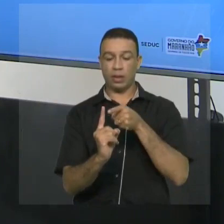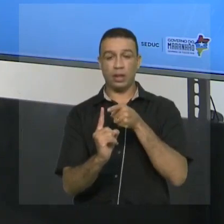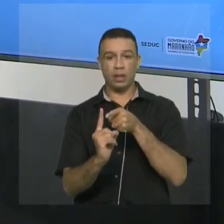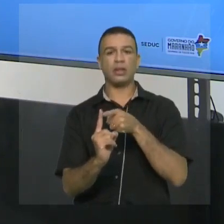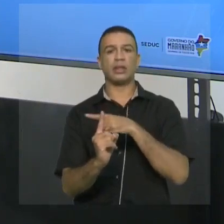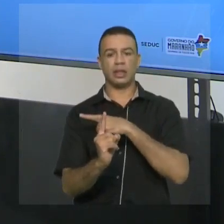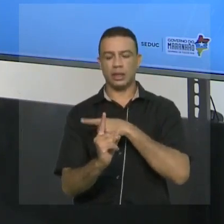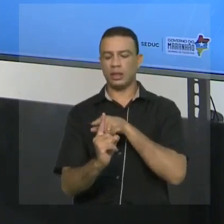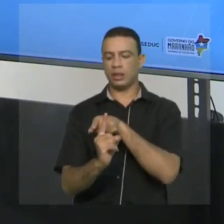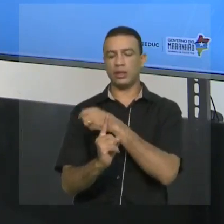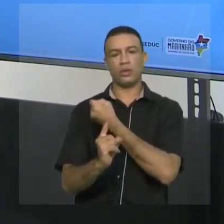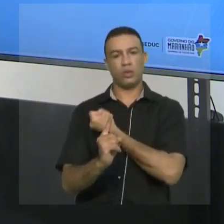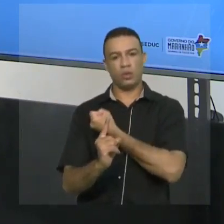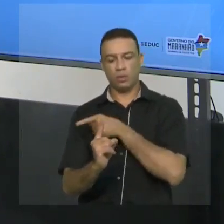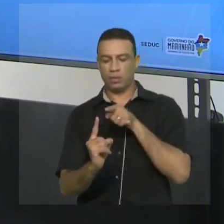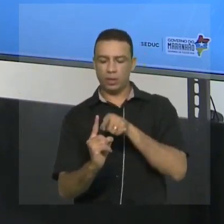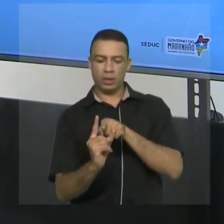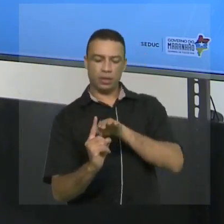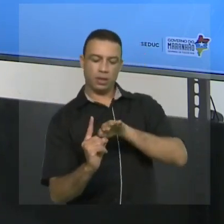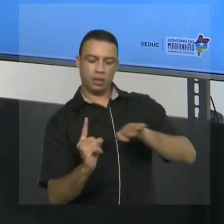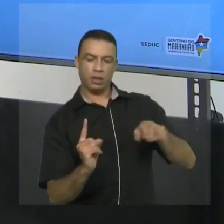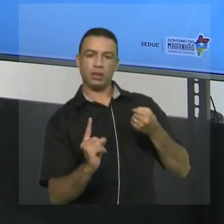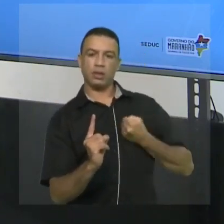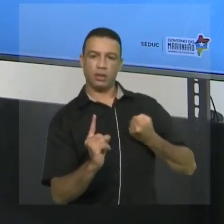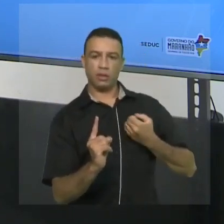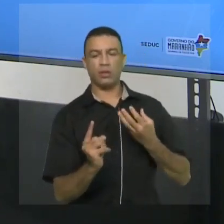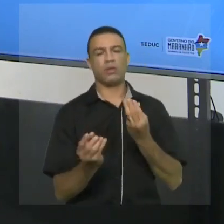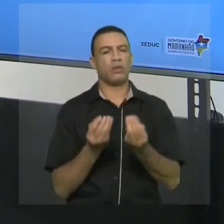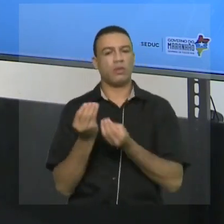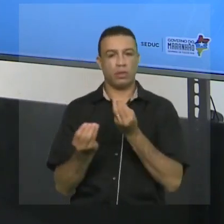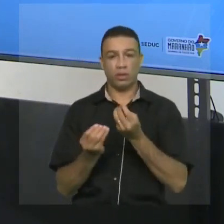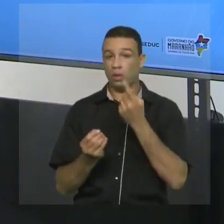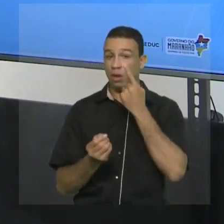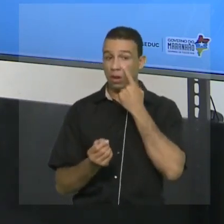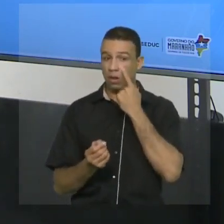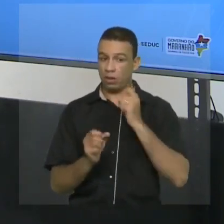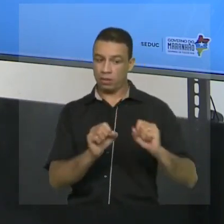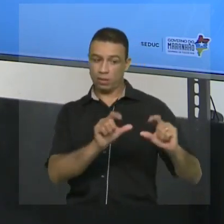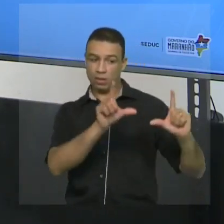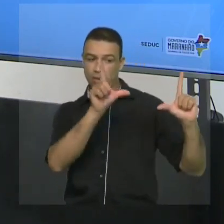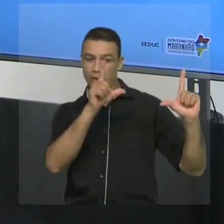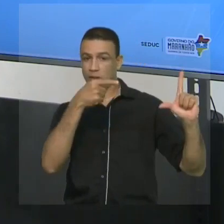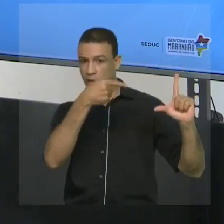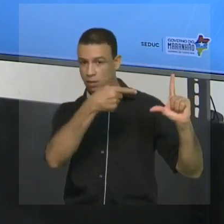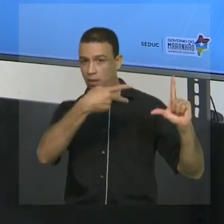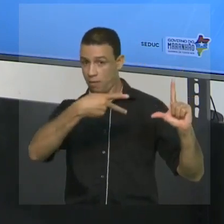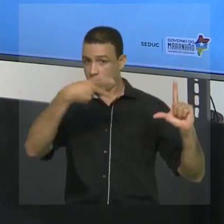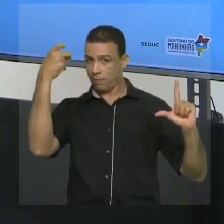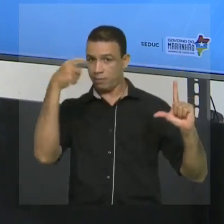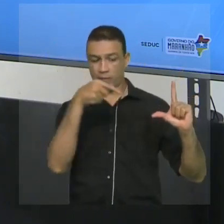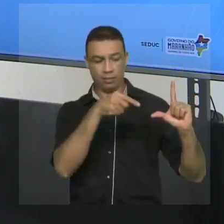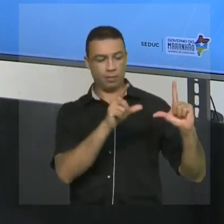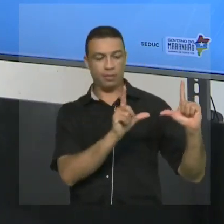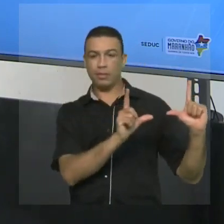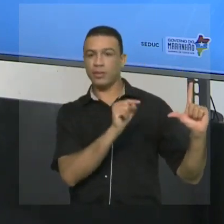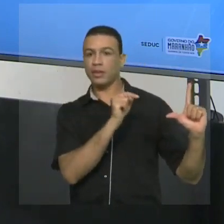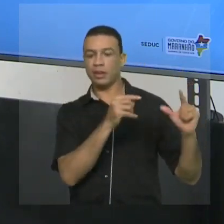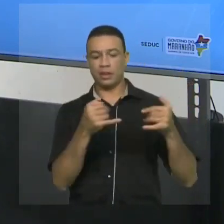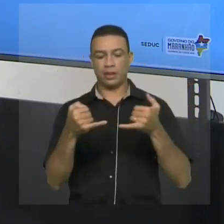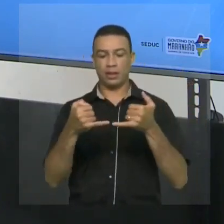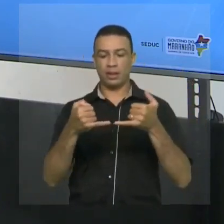que tem números. E aí olha como é que funciona aqui, Então, está aqui a minha reta. Observa que a minha reta, ela está